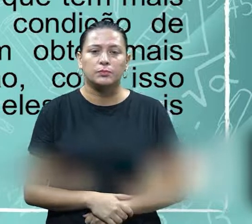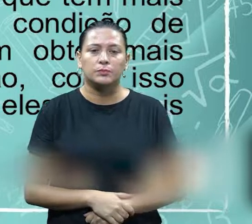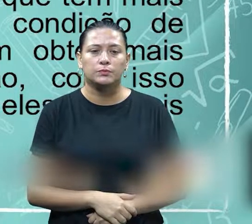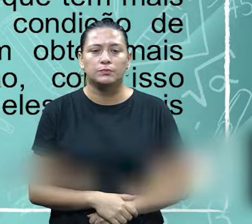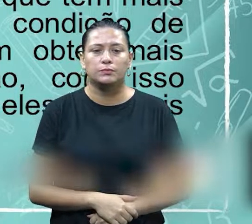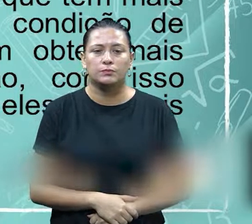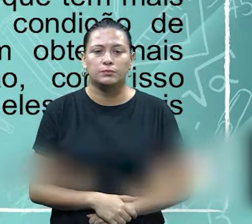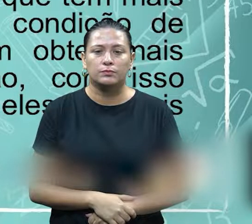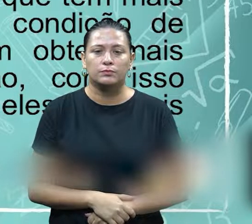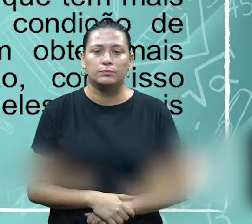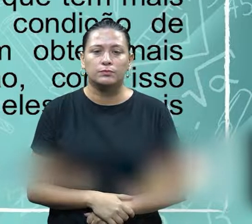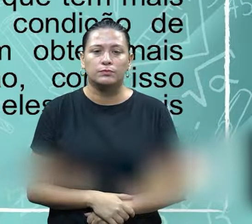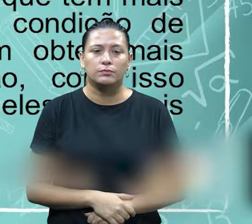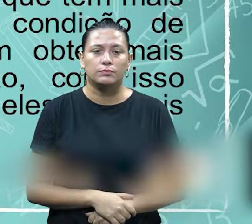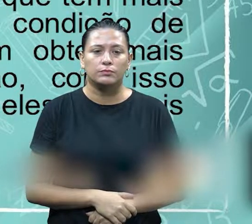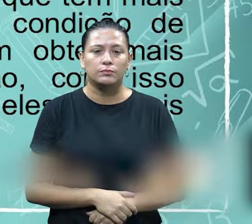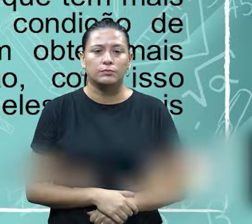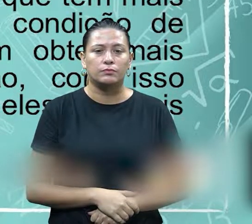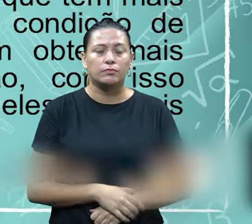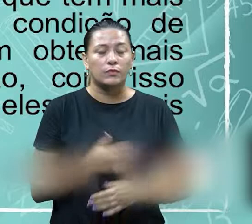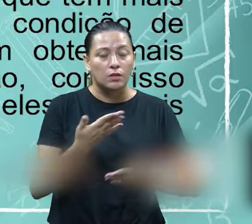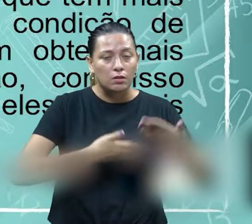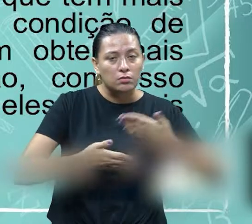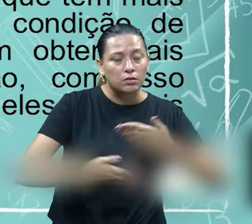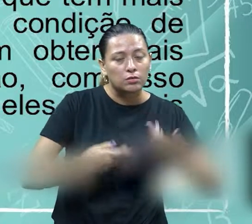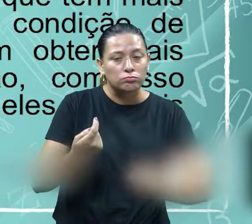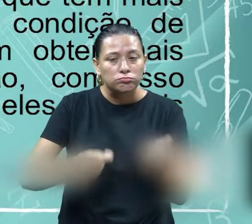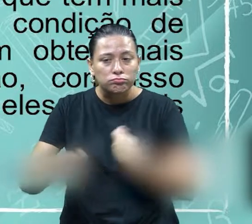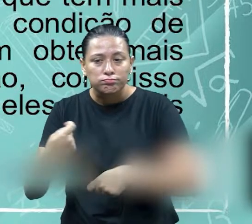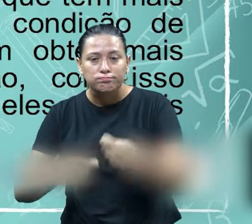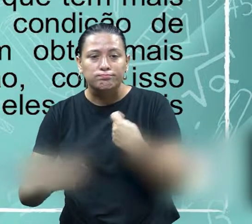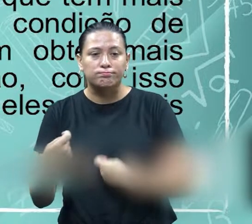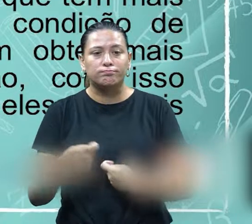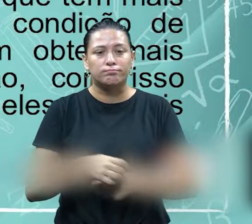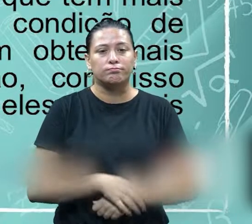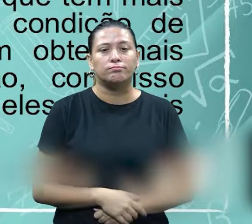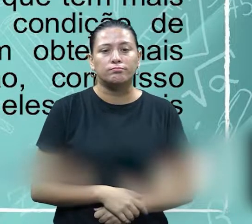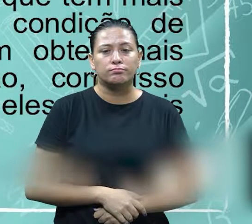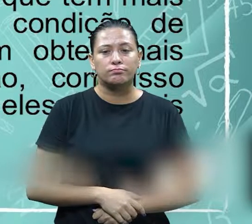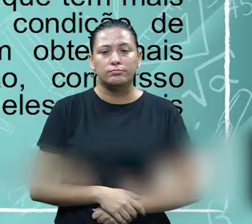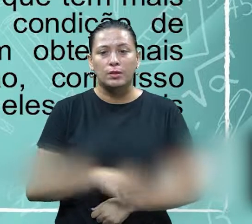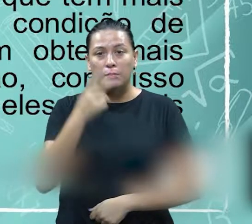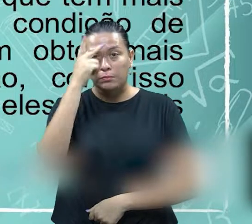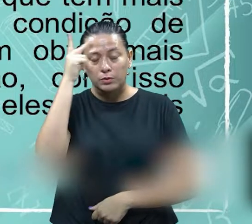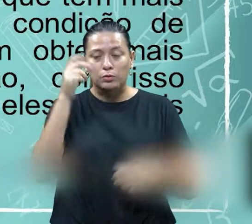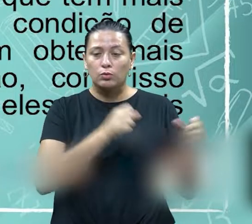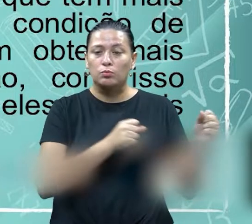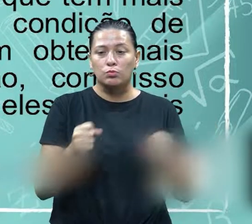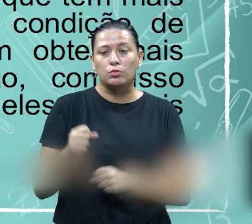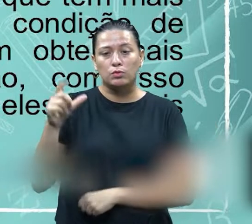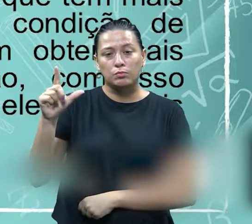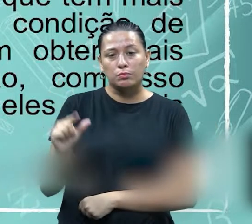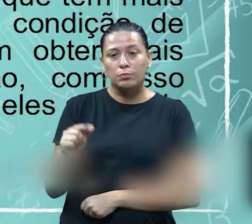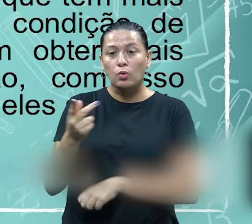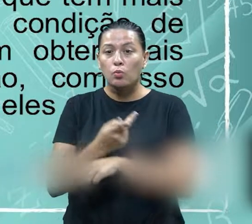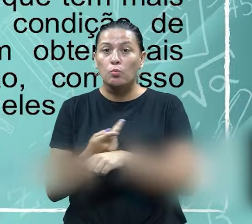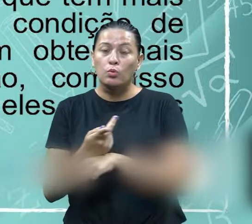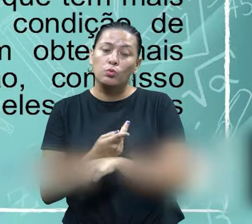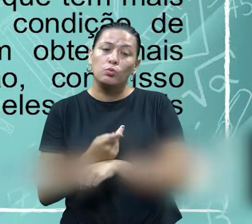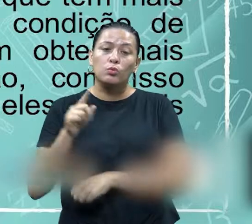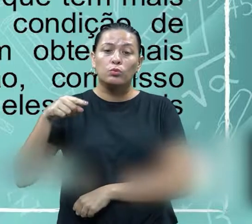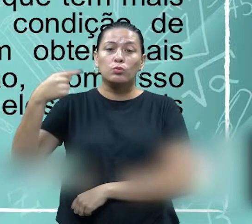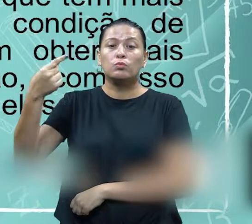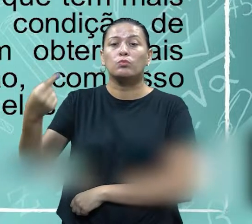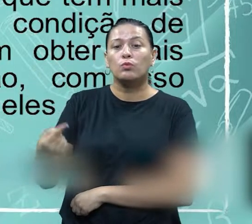uns pontos bastante importantes veja só é um processo de negociação aquele que tem menos poder ele procura outra